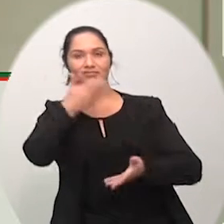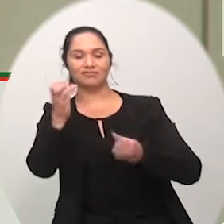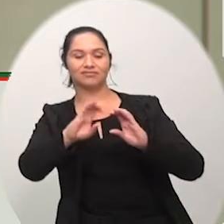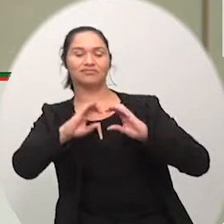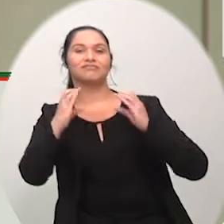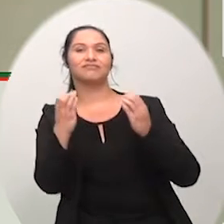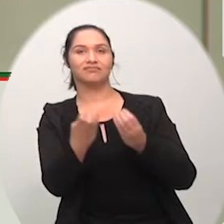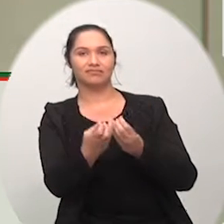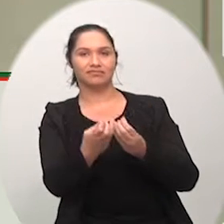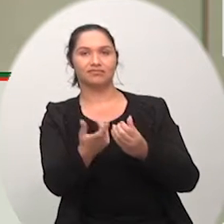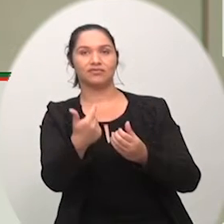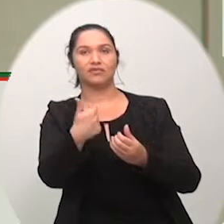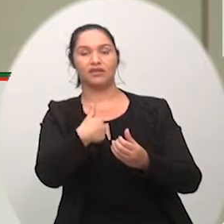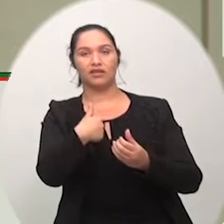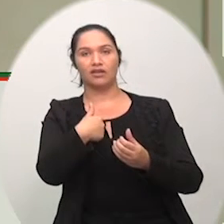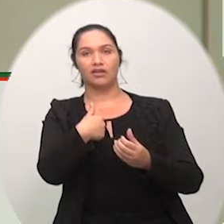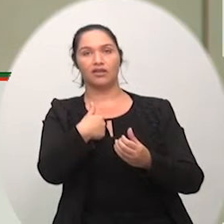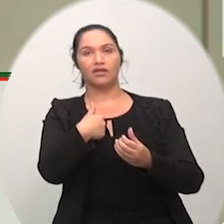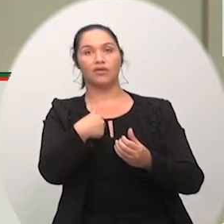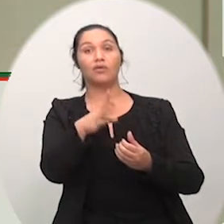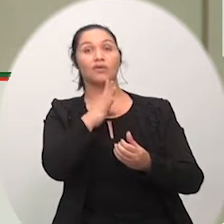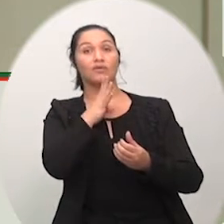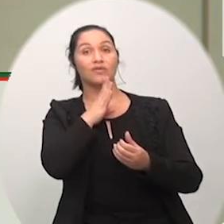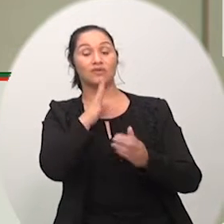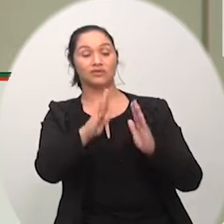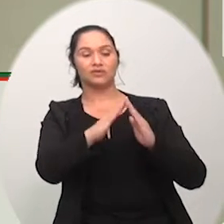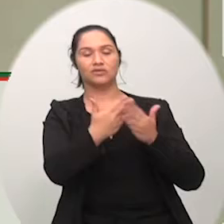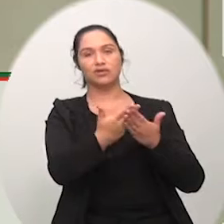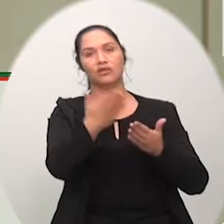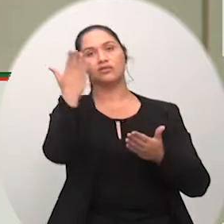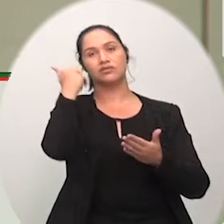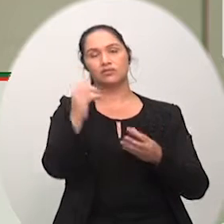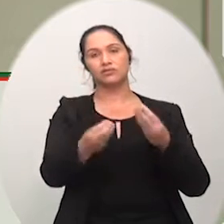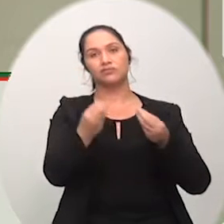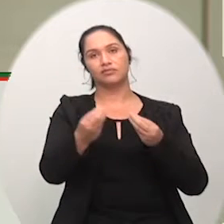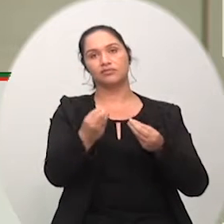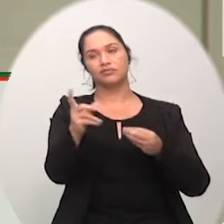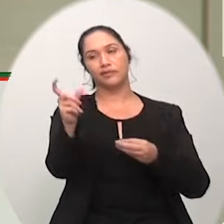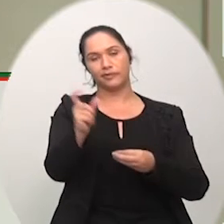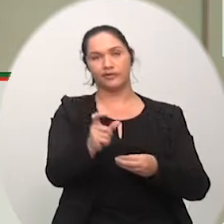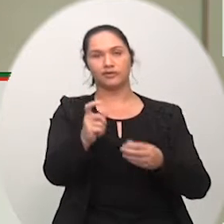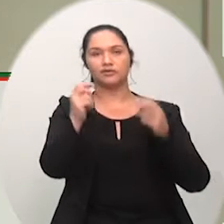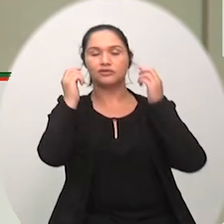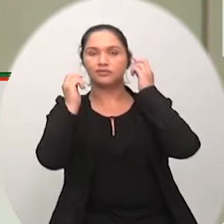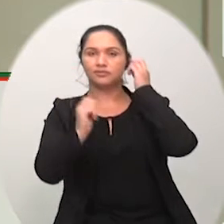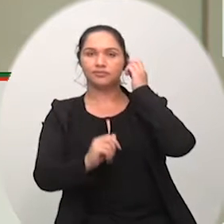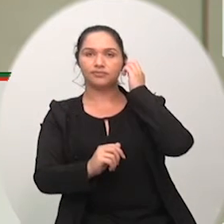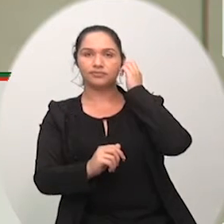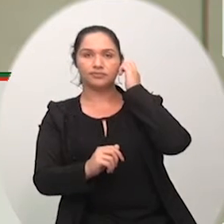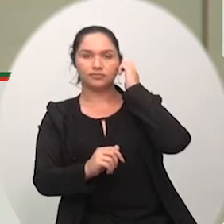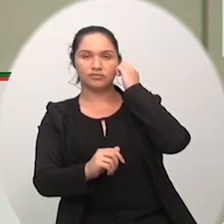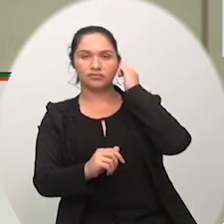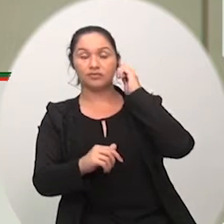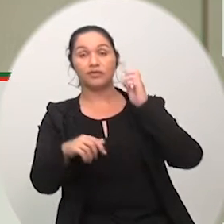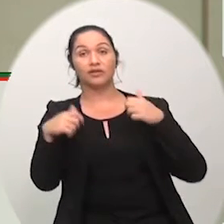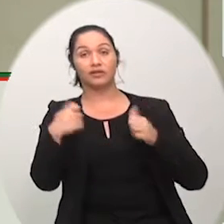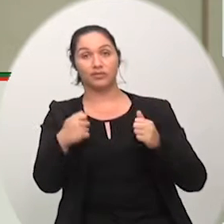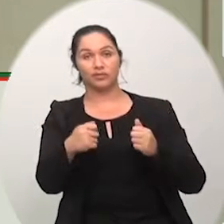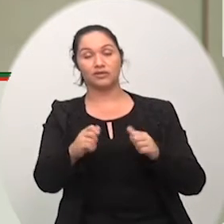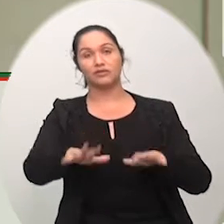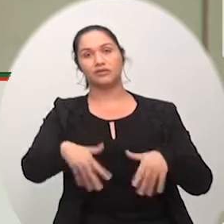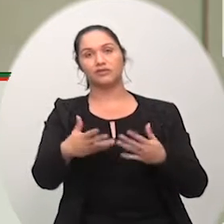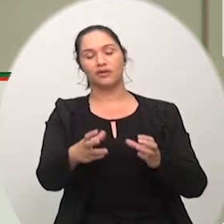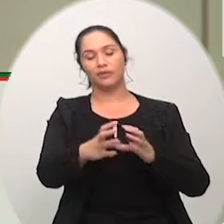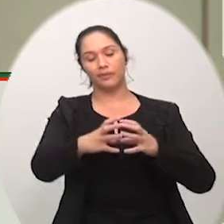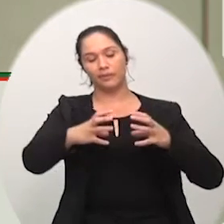visita nesse momento mas conheço de muitos anos e sei o espaço que ela existe né que é bem restrito e que precisa muito desse espaço